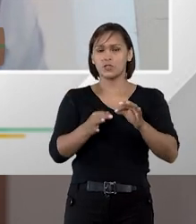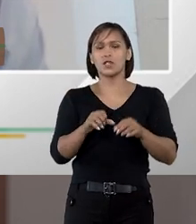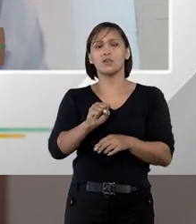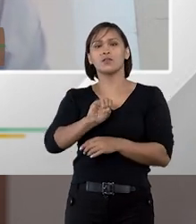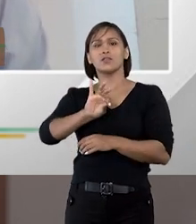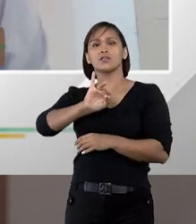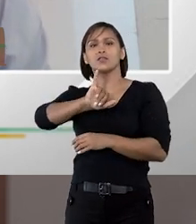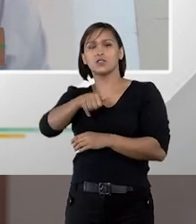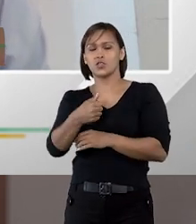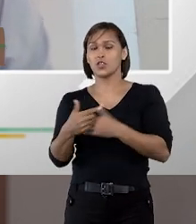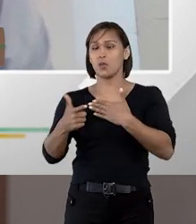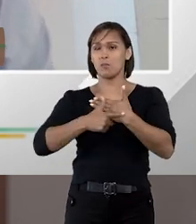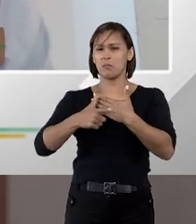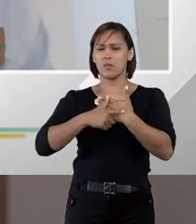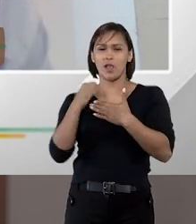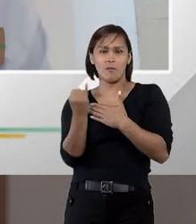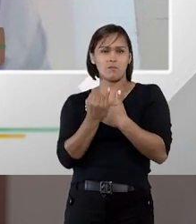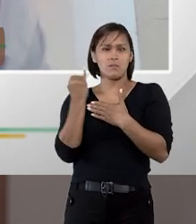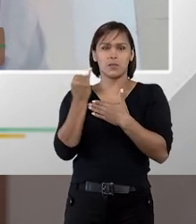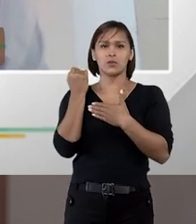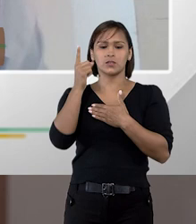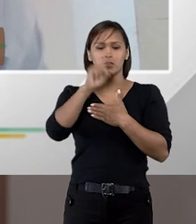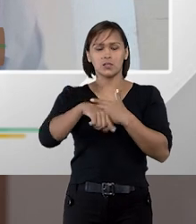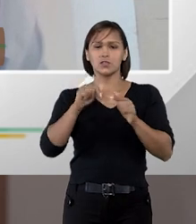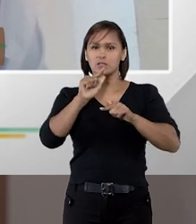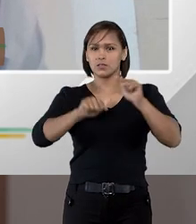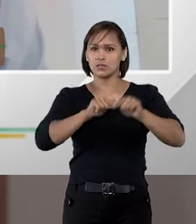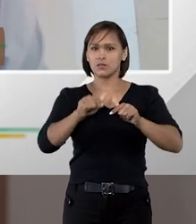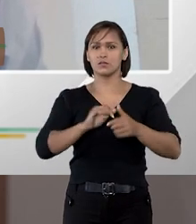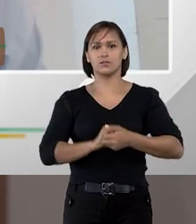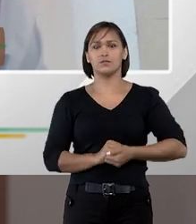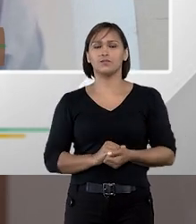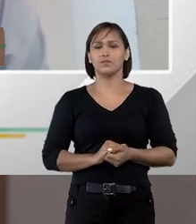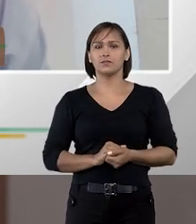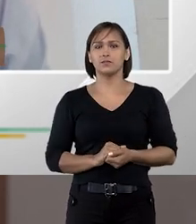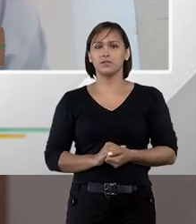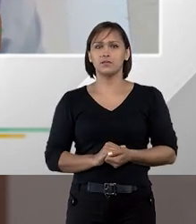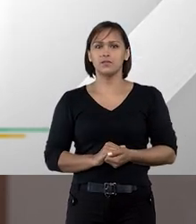e o STJ tem um papel fundamental nessa atuação